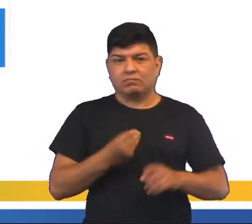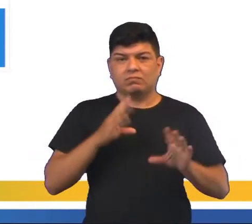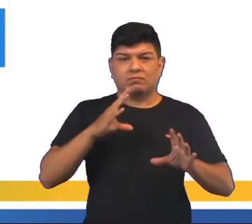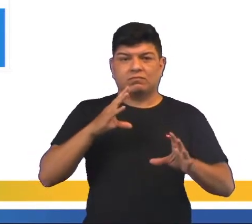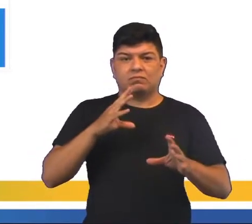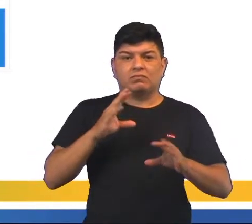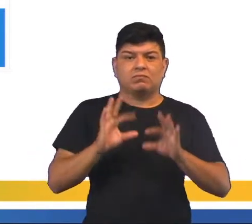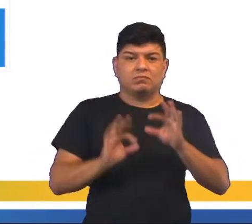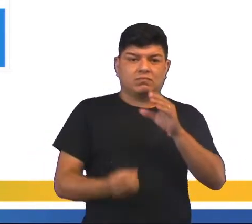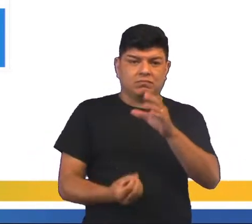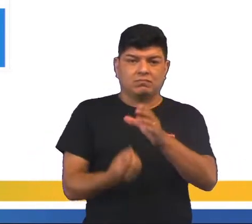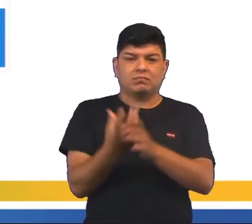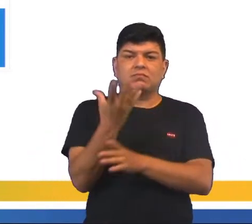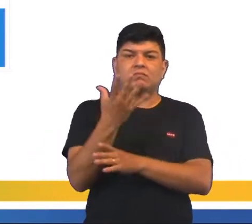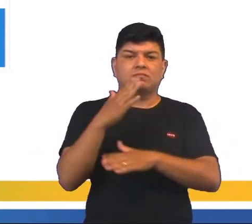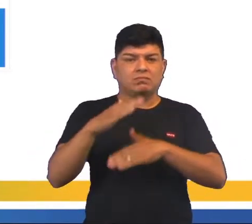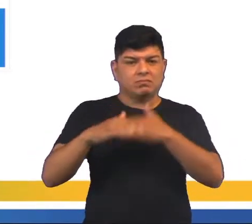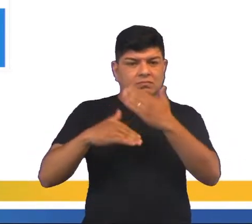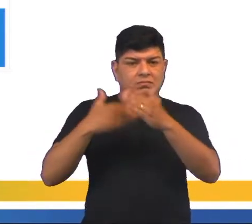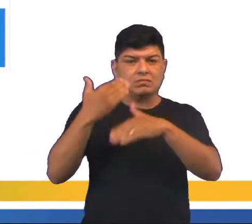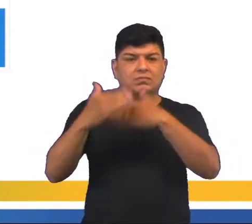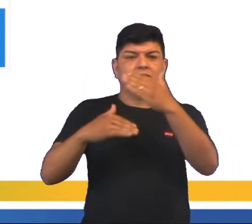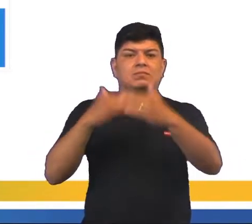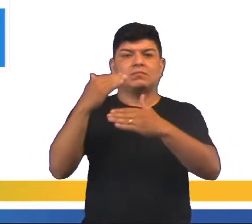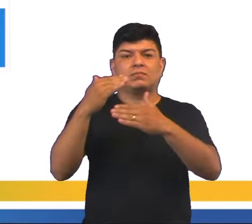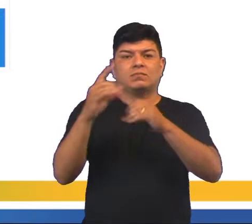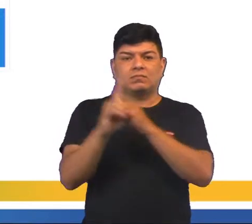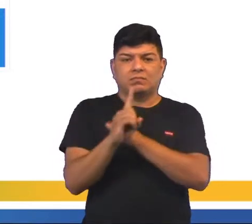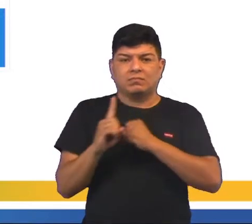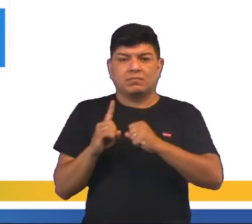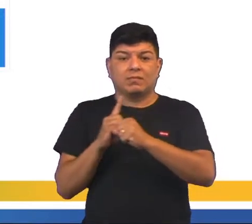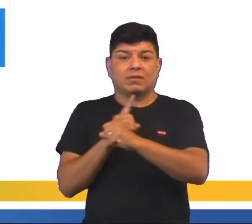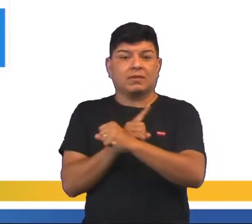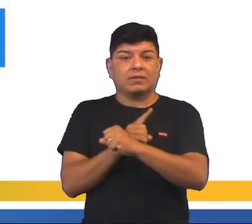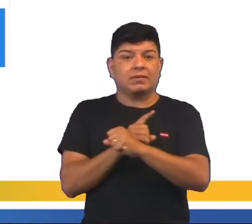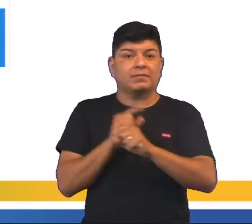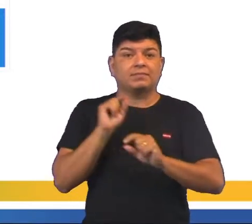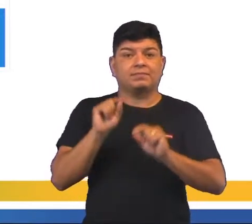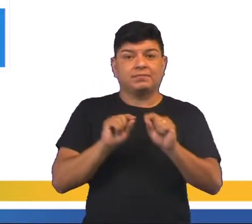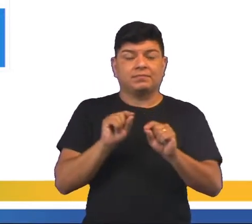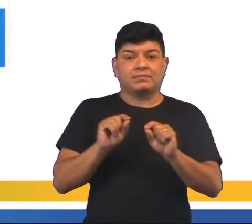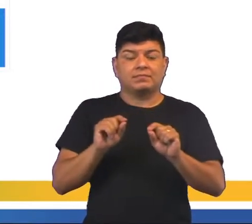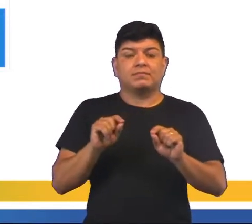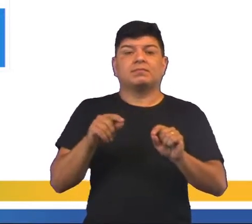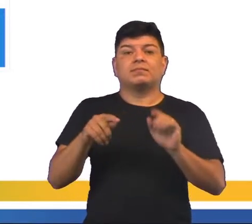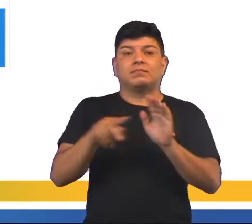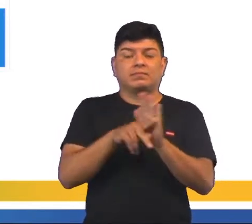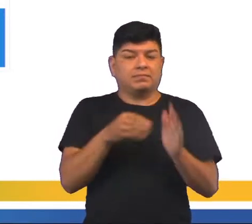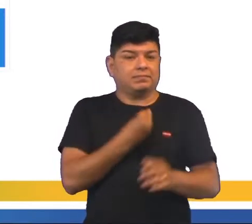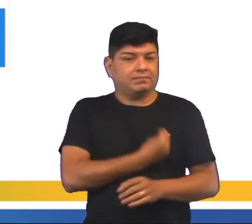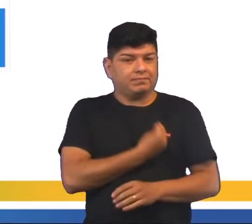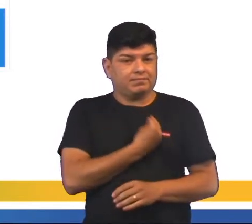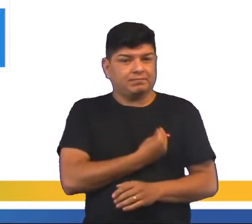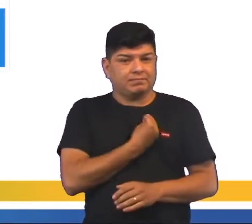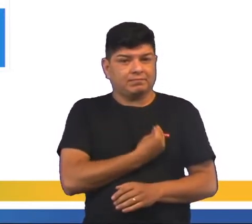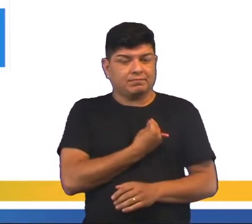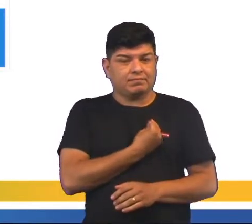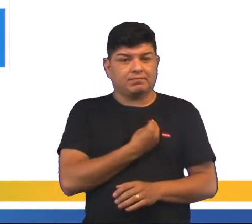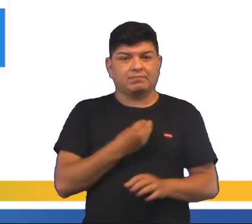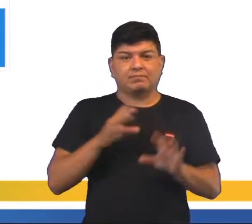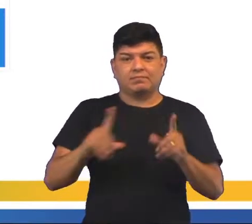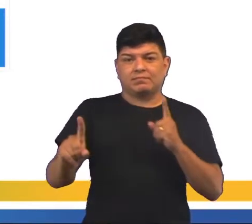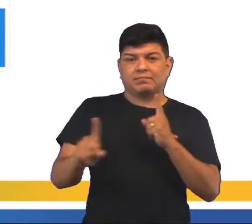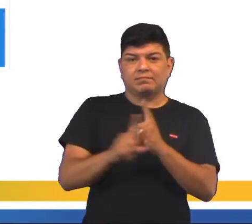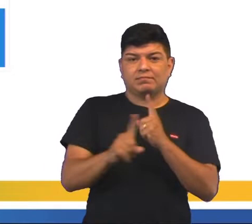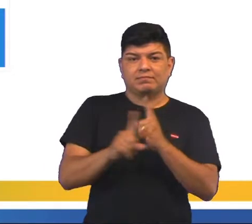construção e desenvolvimento das sociedades e para sua sobrevivência. Eles